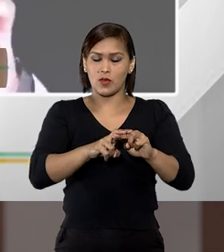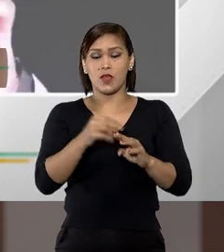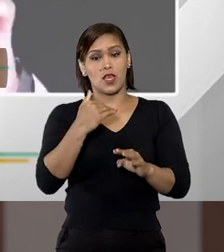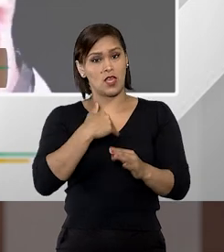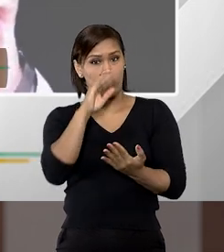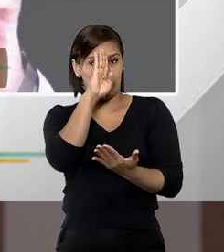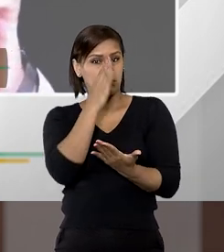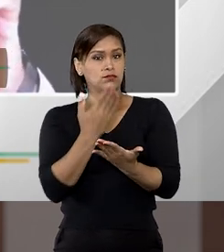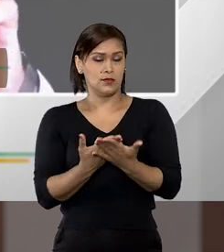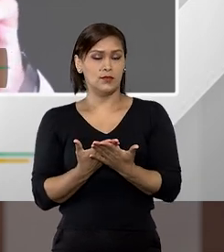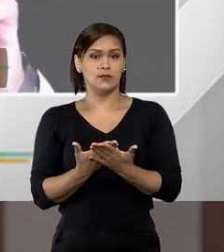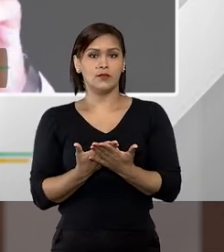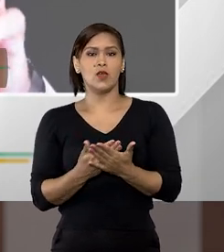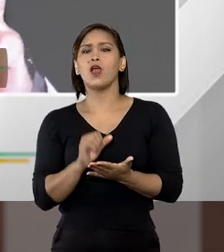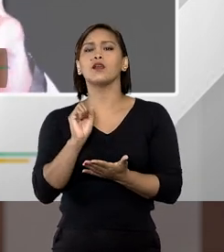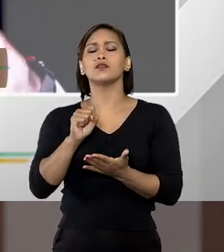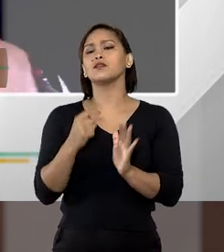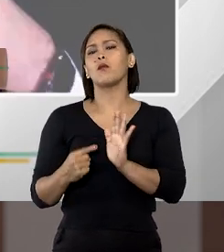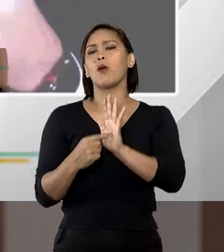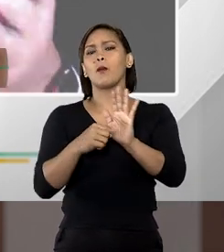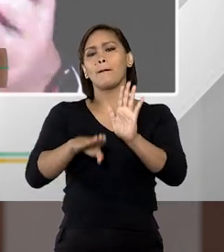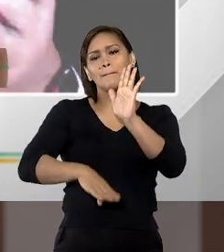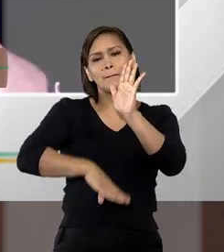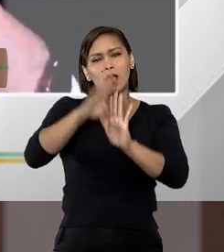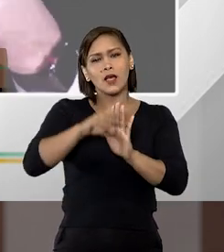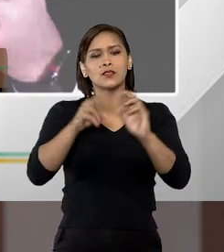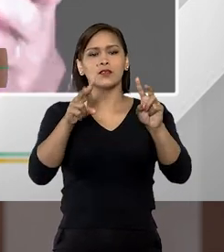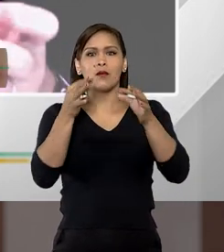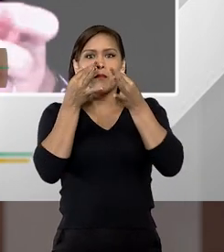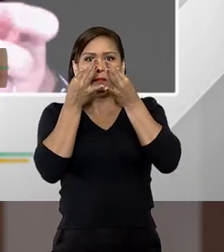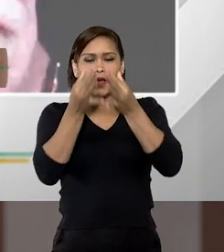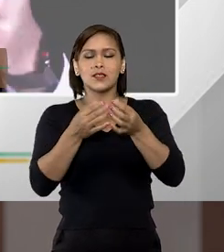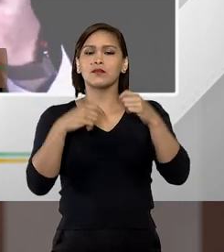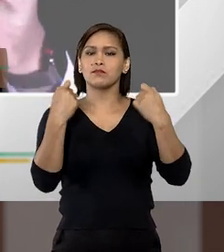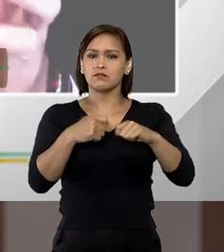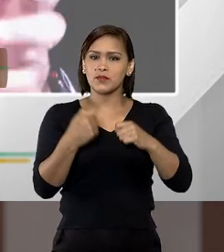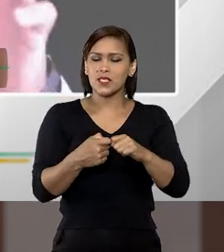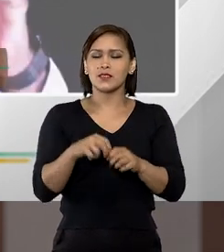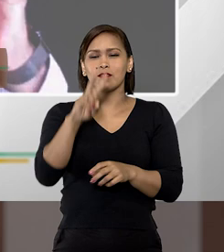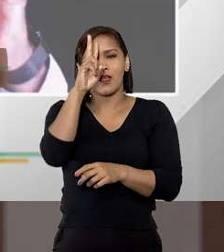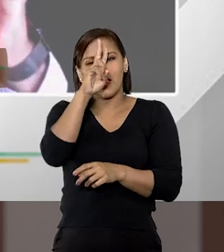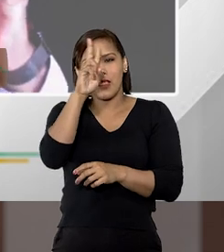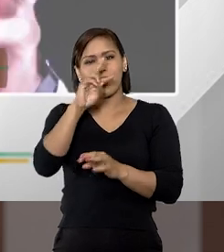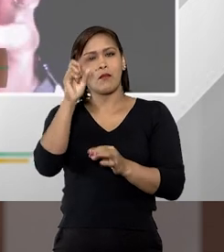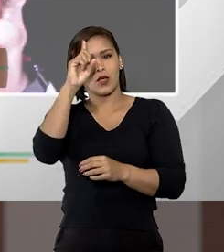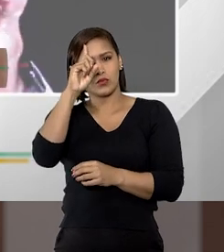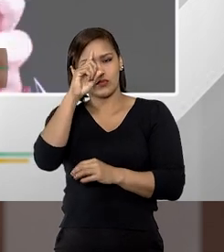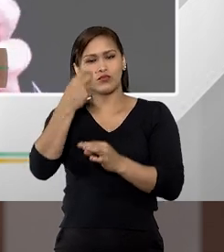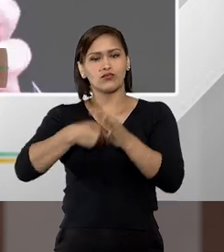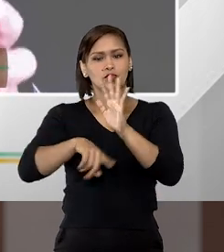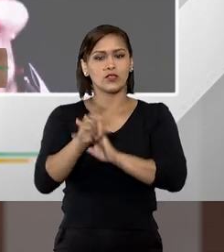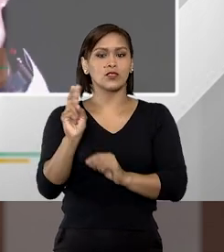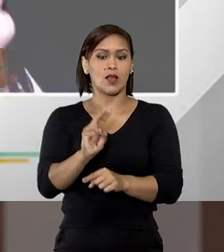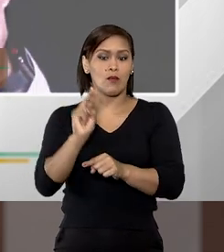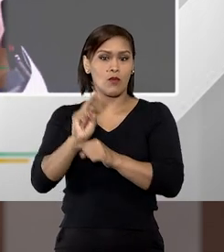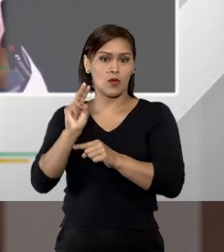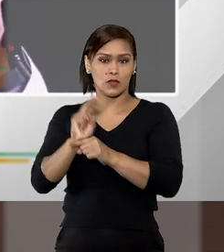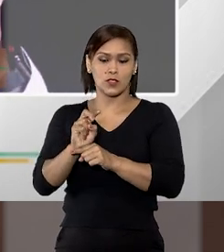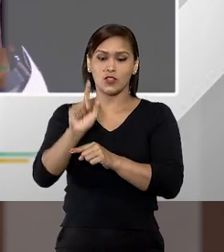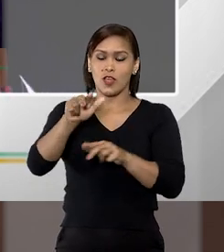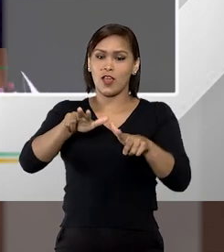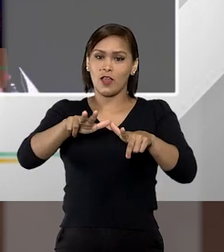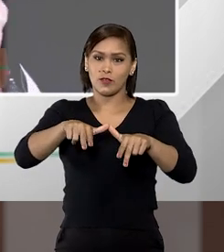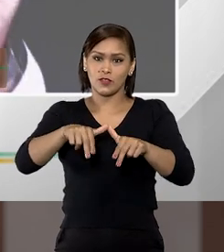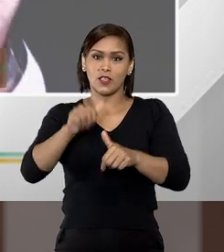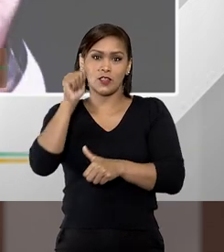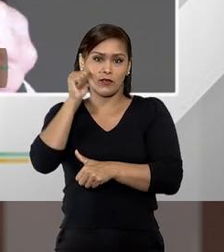concepção demonstra mais uma atenção à necessidade de se ressaltar que o que se está protegendo é a condição